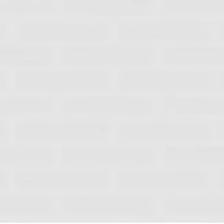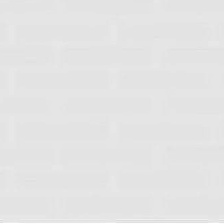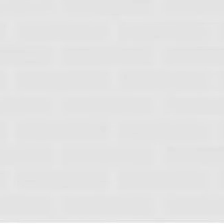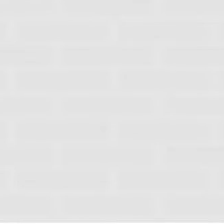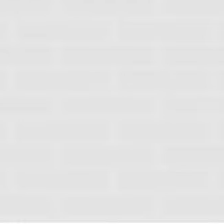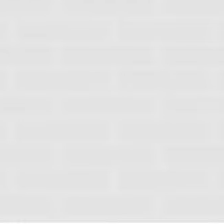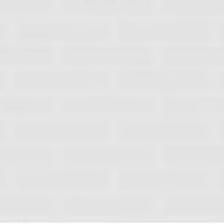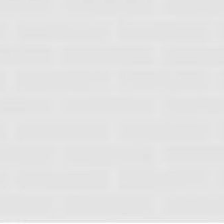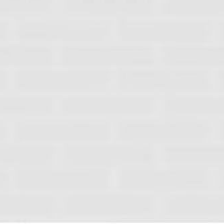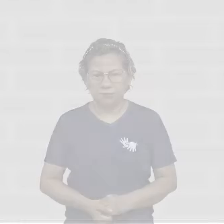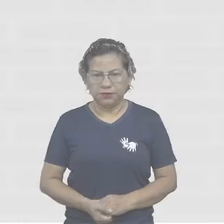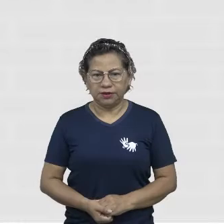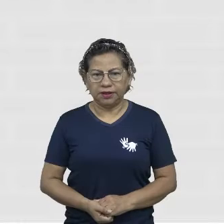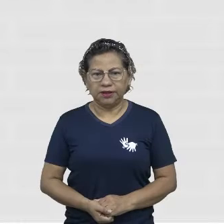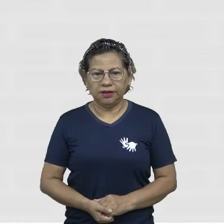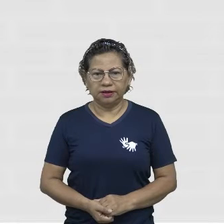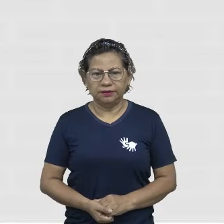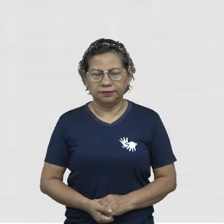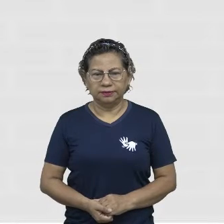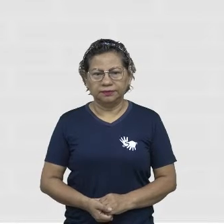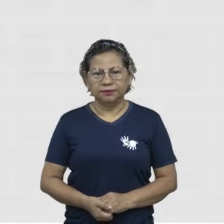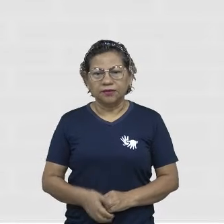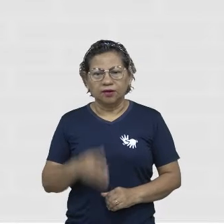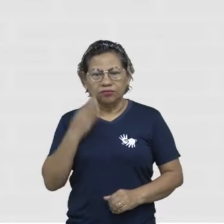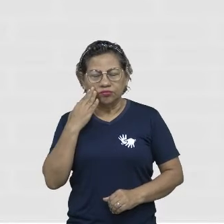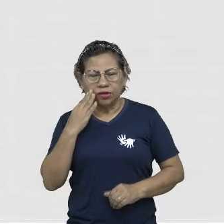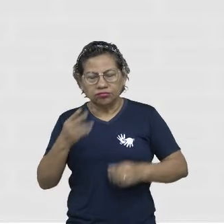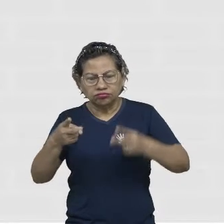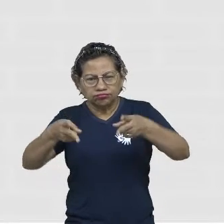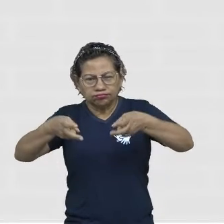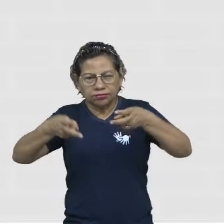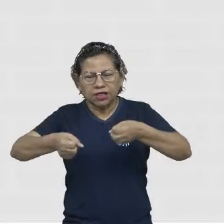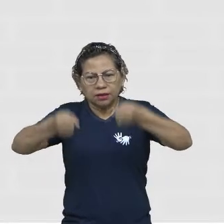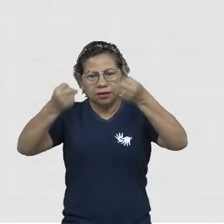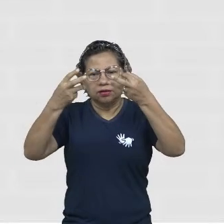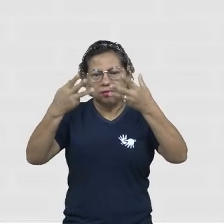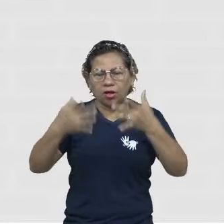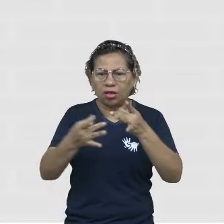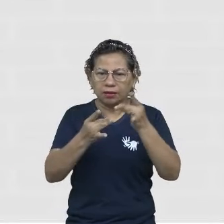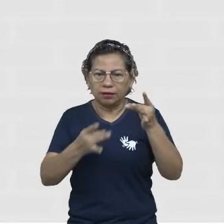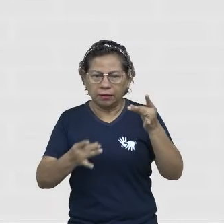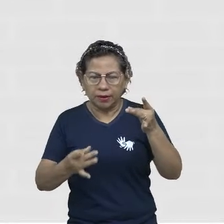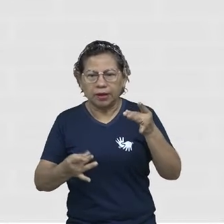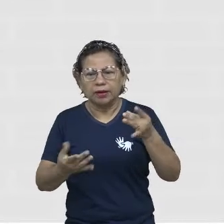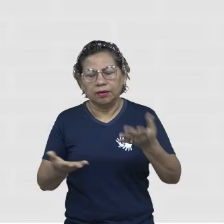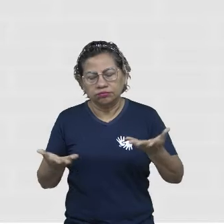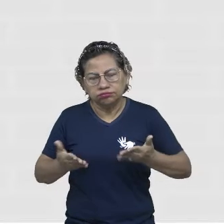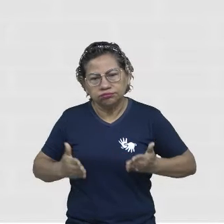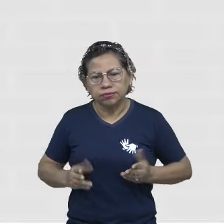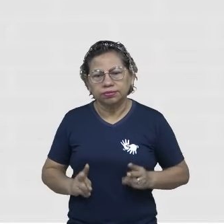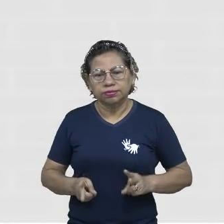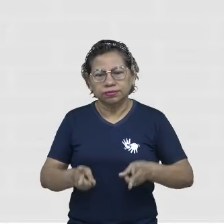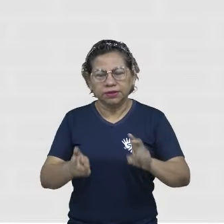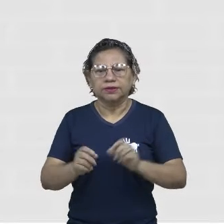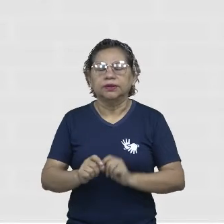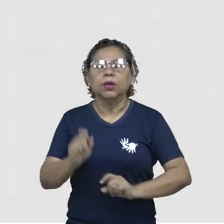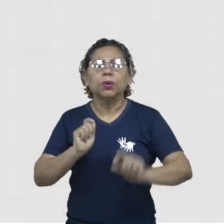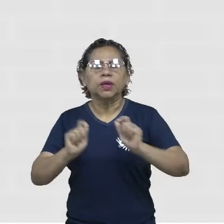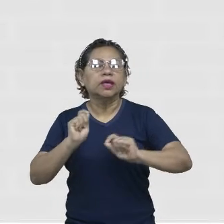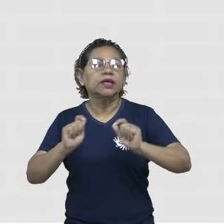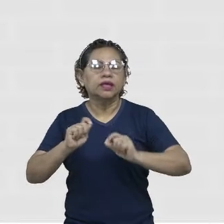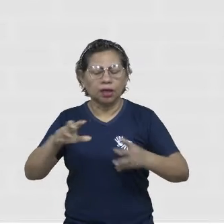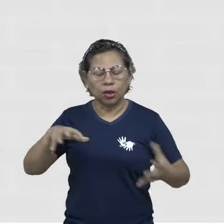Nós falamos do caráter anterior na nossa aula. Certo? E aí, o Sigmund Bauer, que ele fala, o que é o mundo